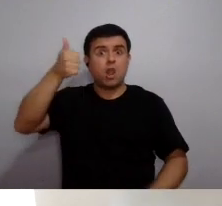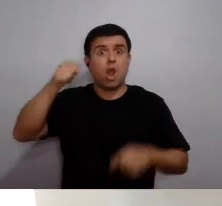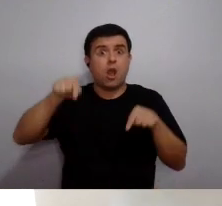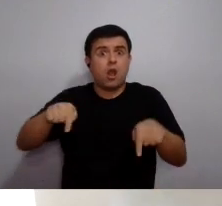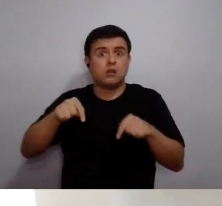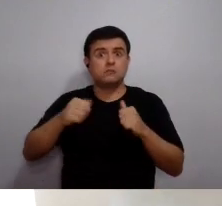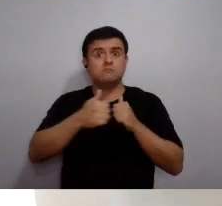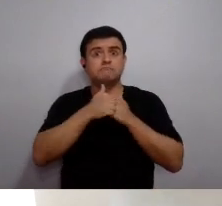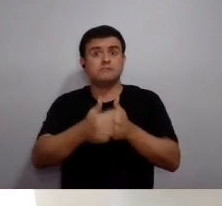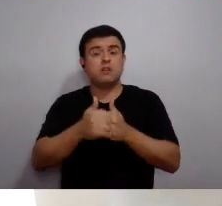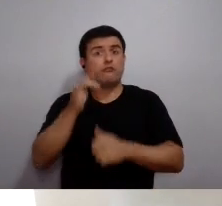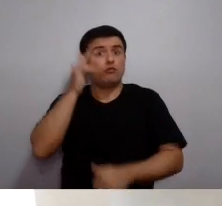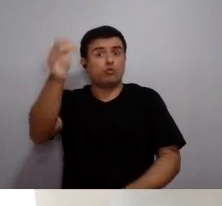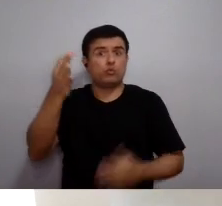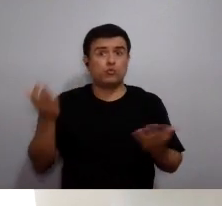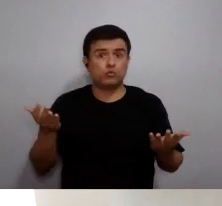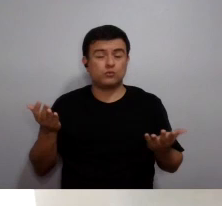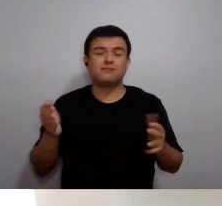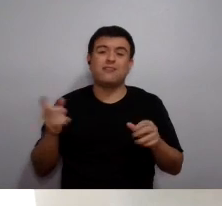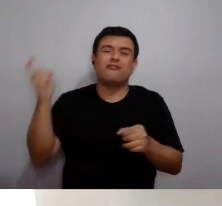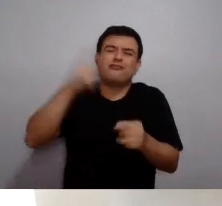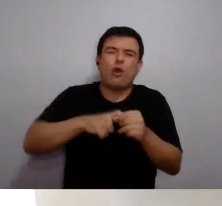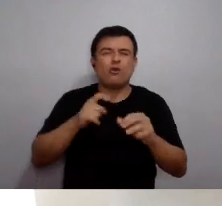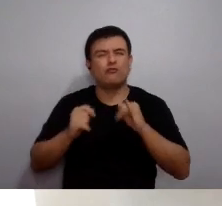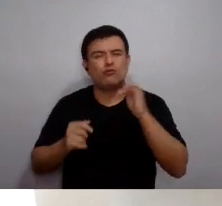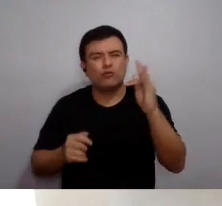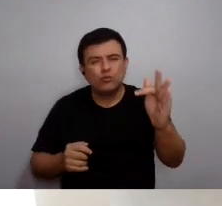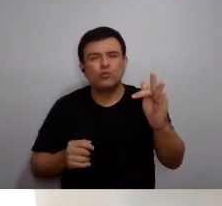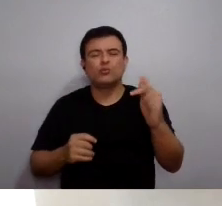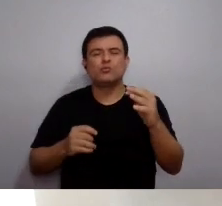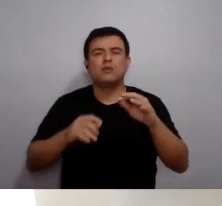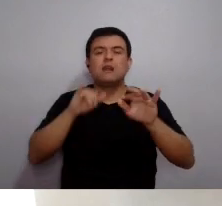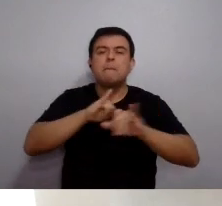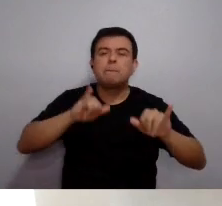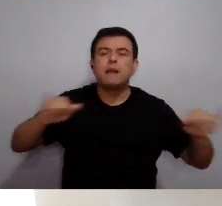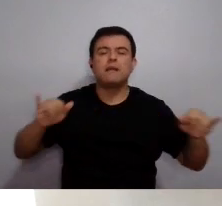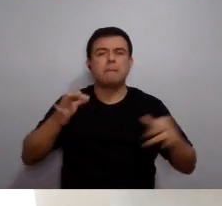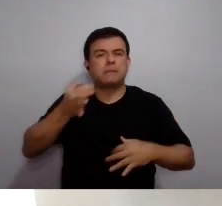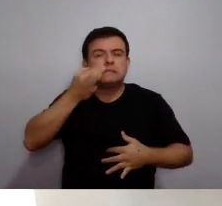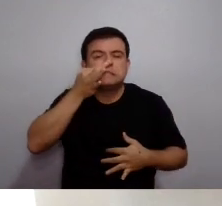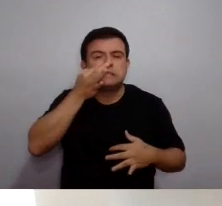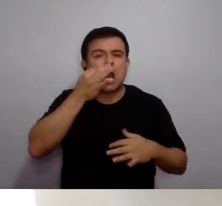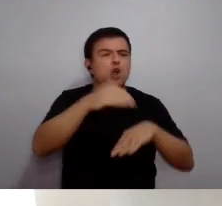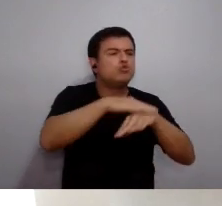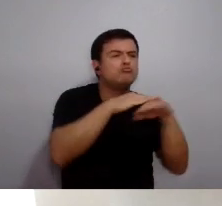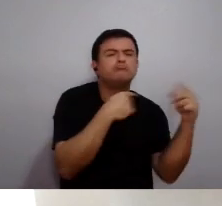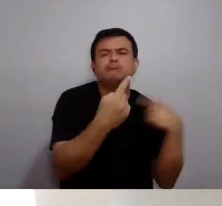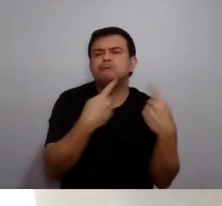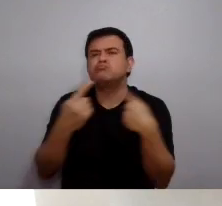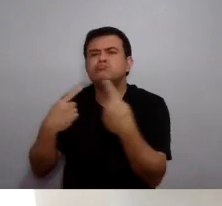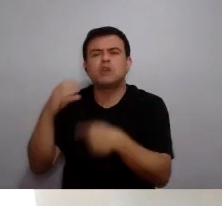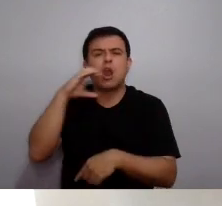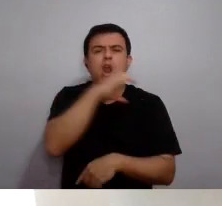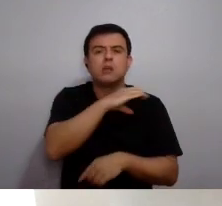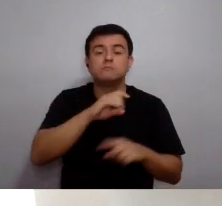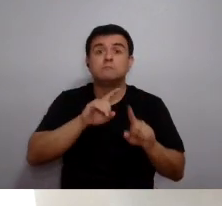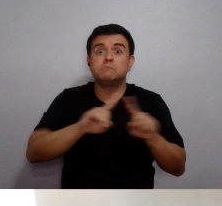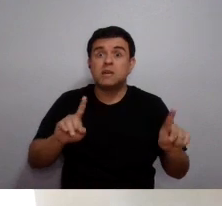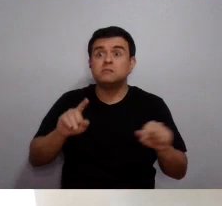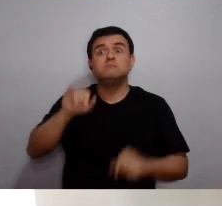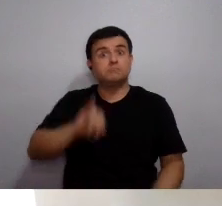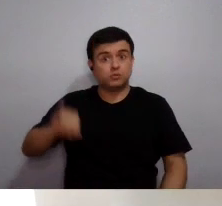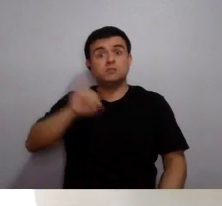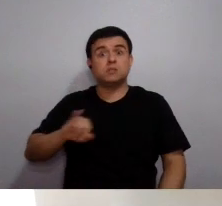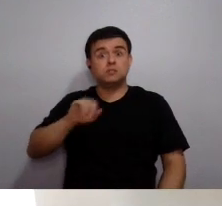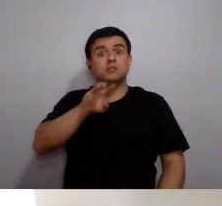pode ser uma reeleição melhor e pode ser um modelo a ser seguido. Mesmo que volte a campanha presencial, essa vitrine comum a